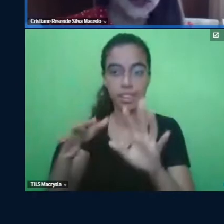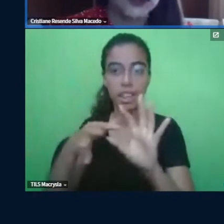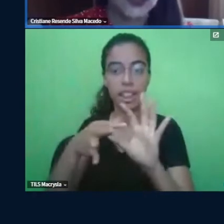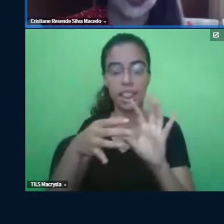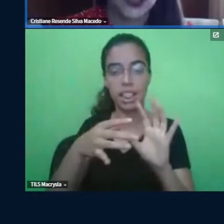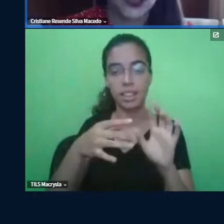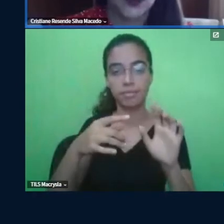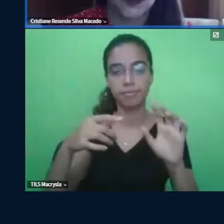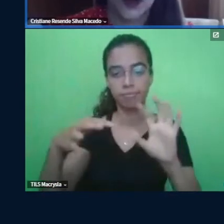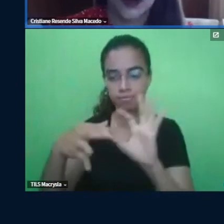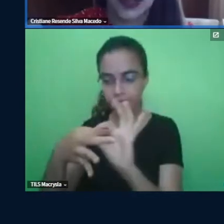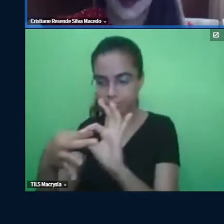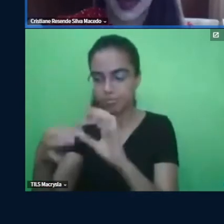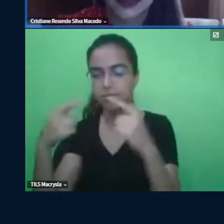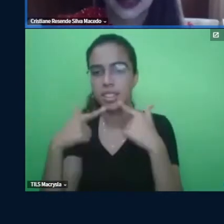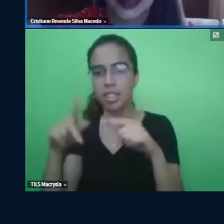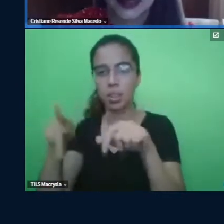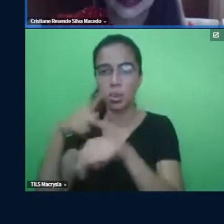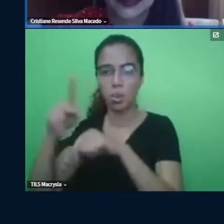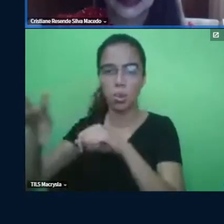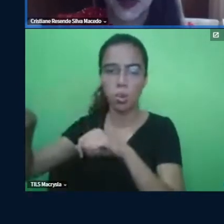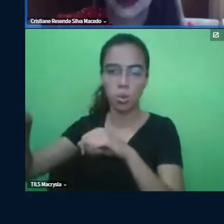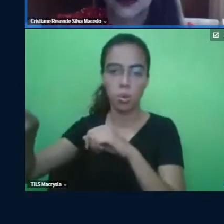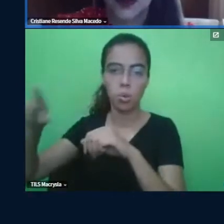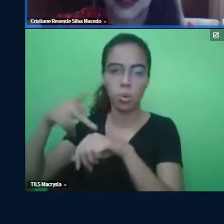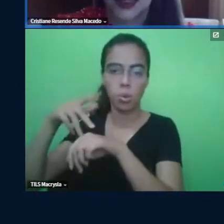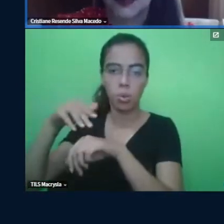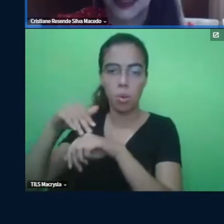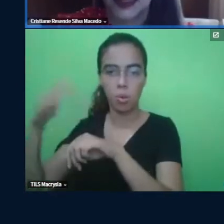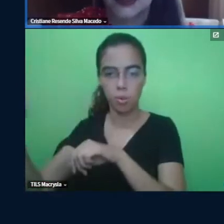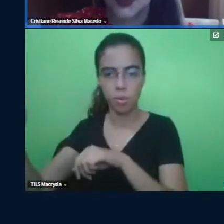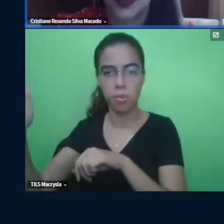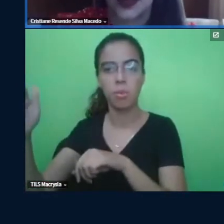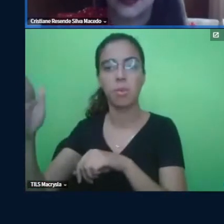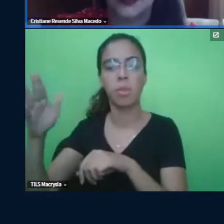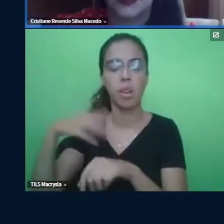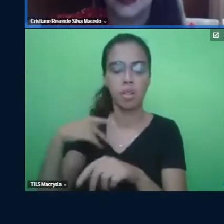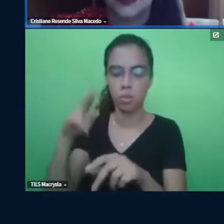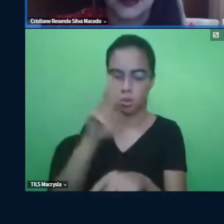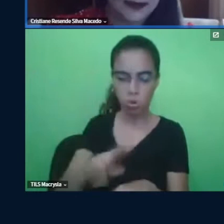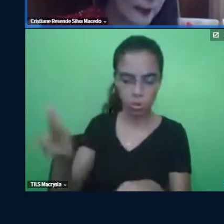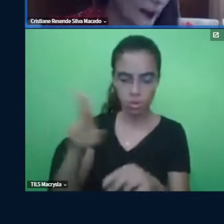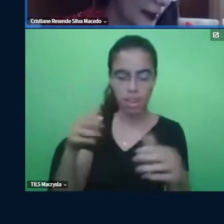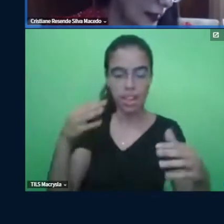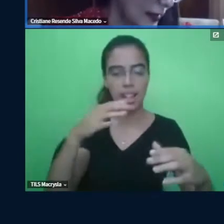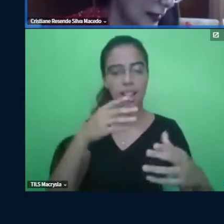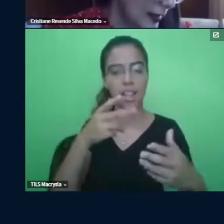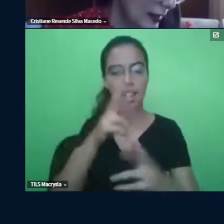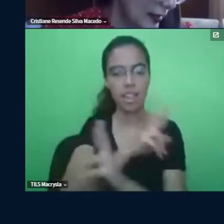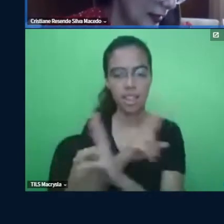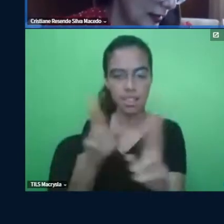aprendizagem de língua estrangeira, que eu usei mais ele aqui nesses aspectos mentais para relacionar, né?